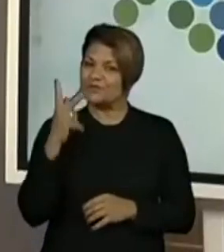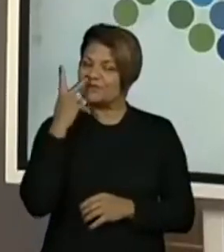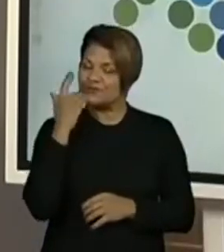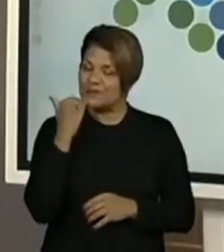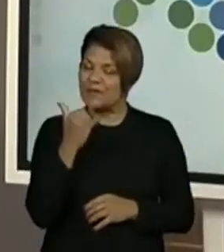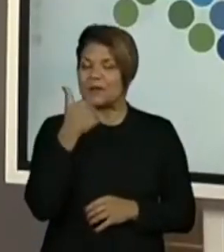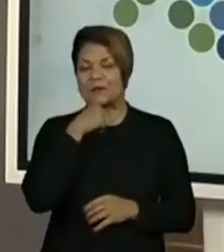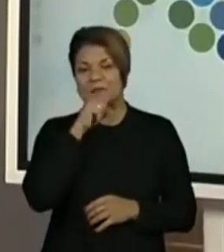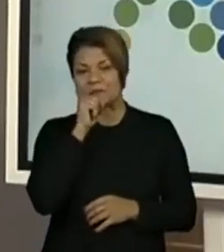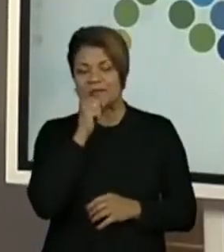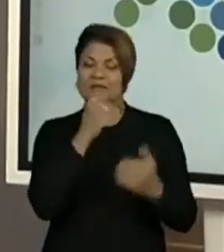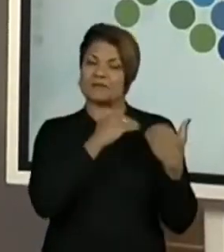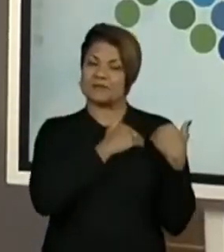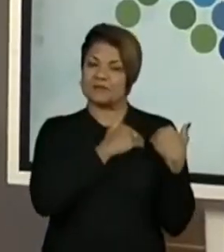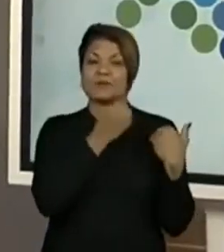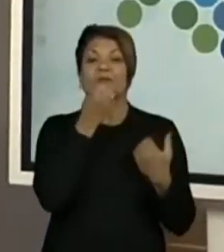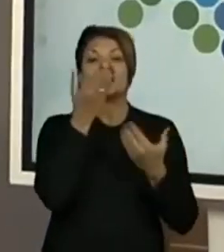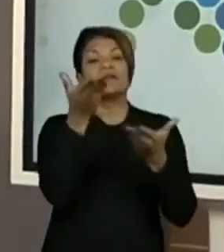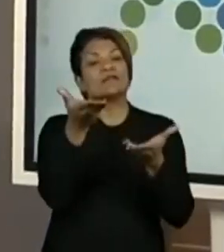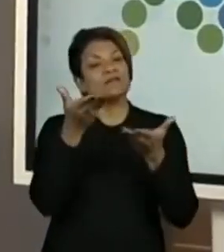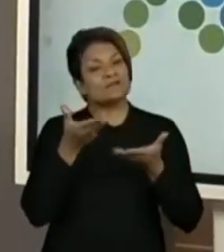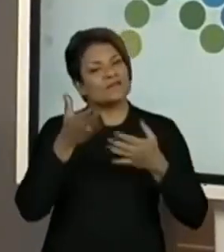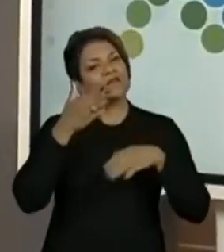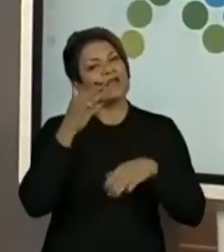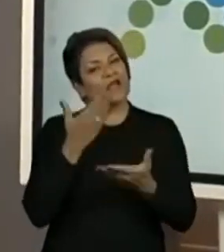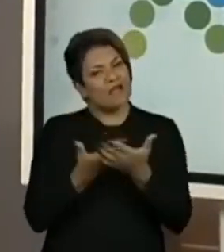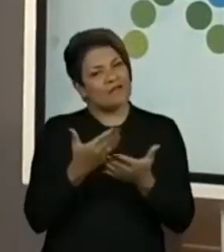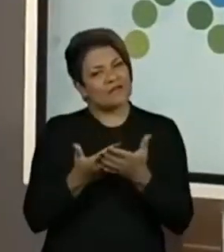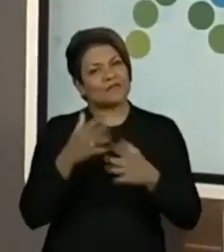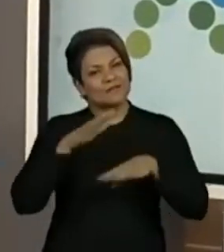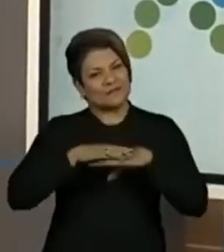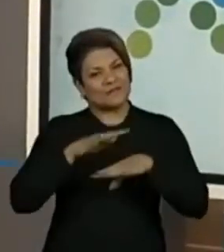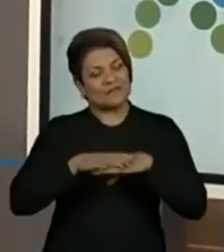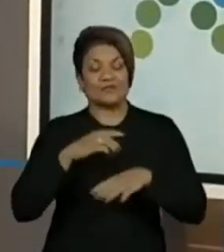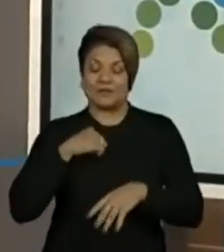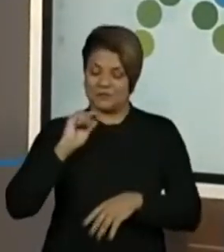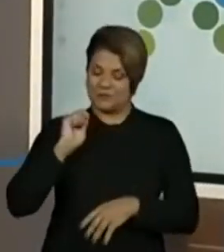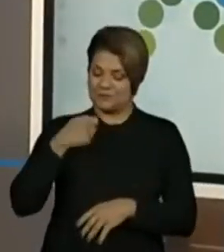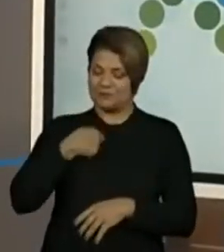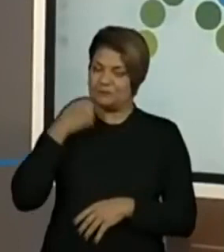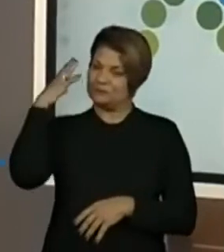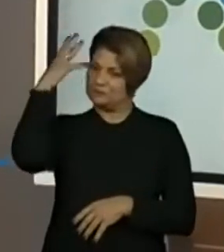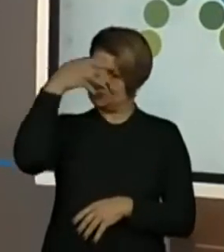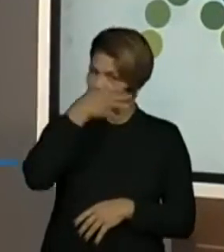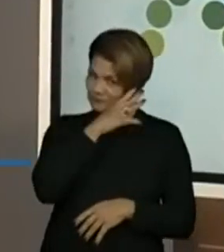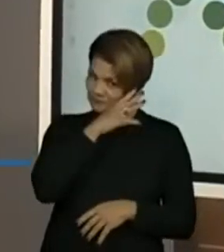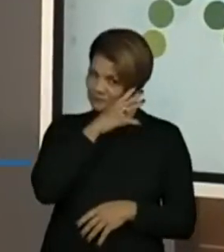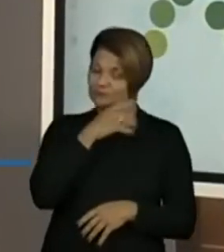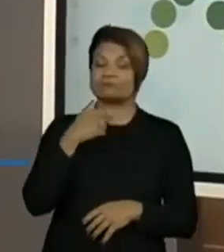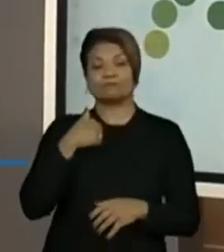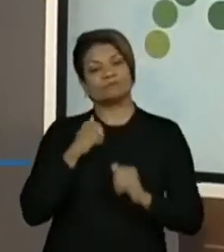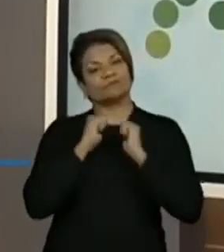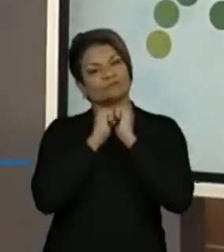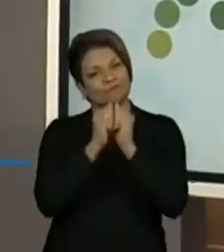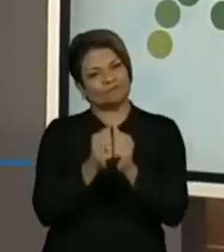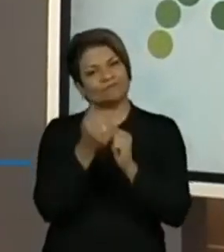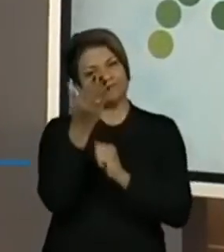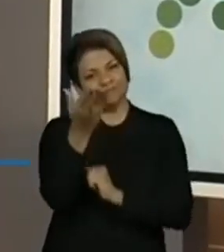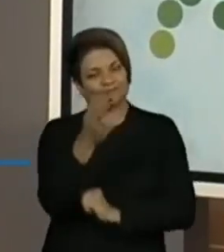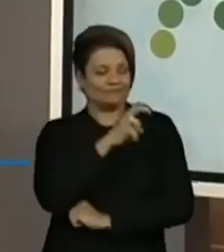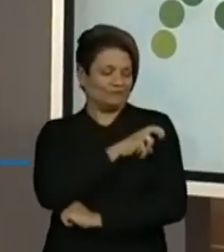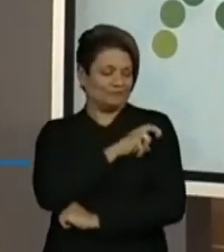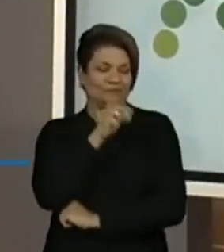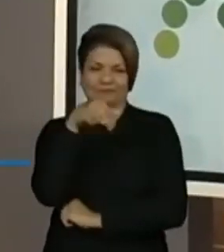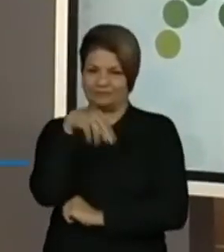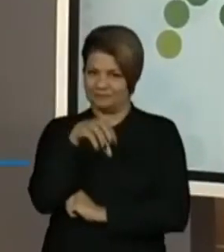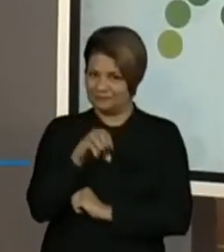Sejam bem-vindos a essa aula de matemática. Eu sou o professor Joelson. Estarei com vocês, estudantes do quinto ano, nessa aula